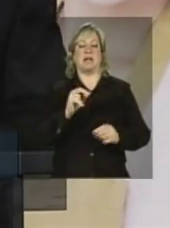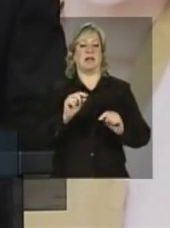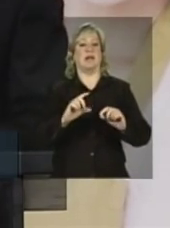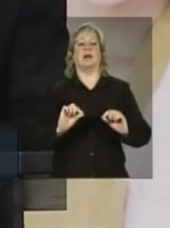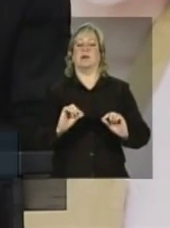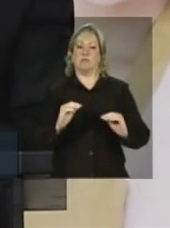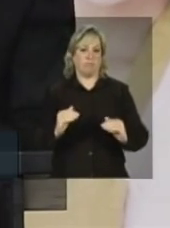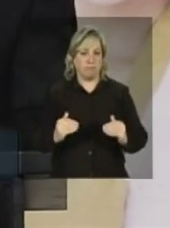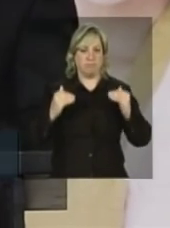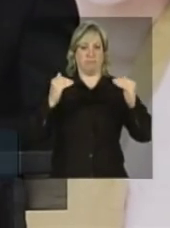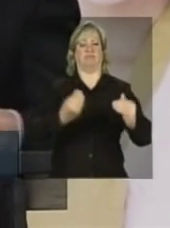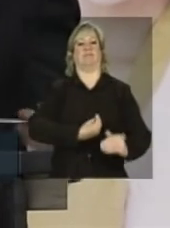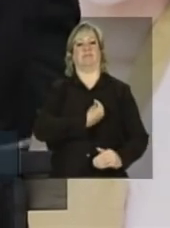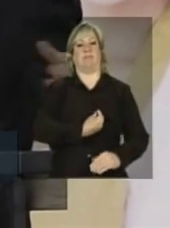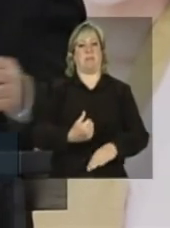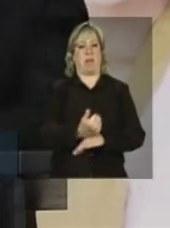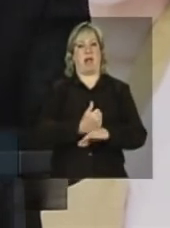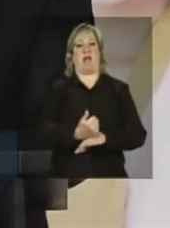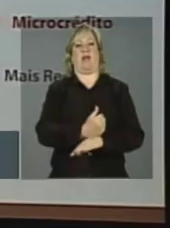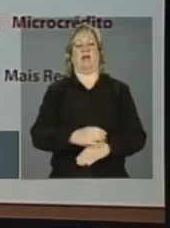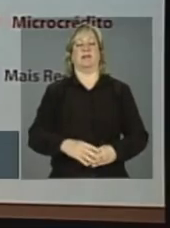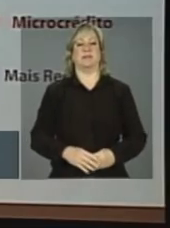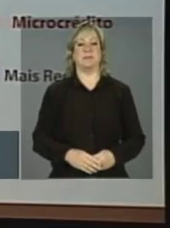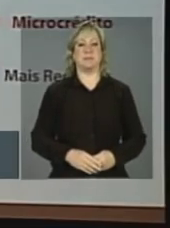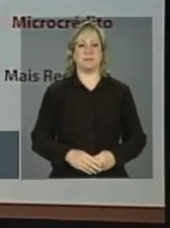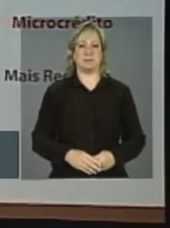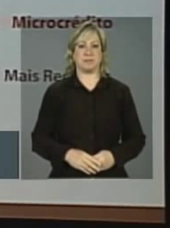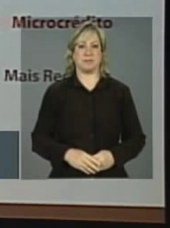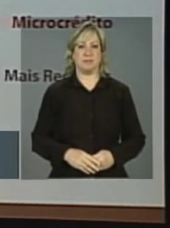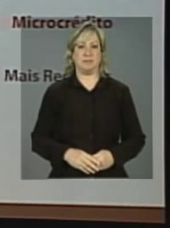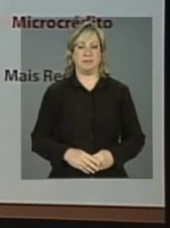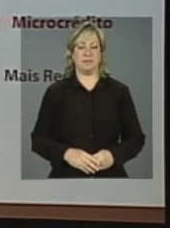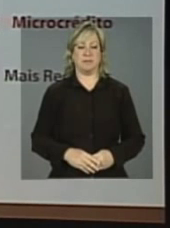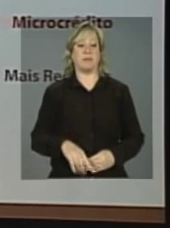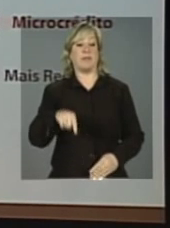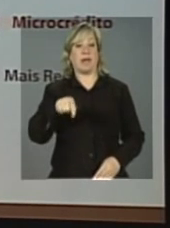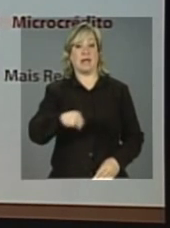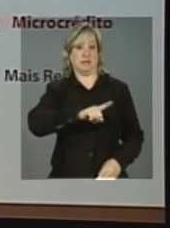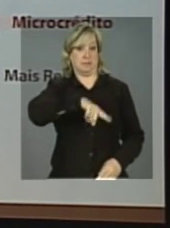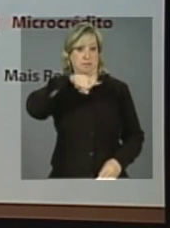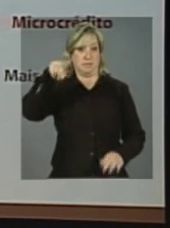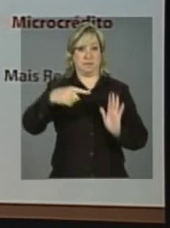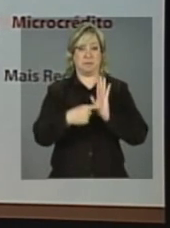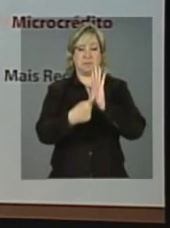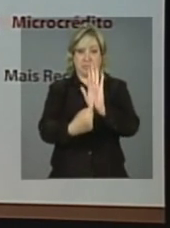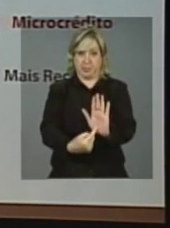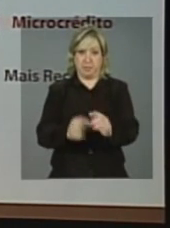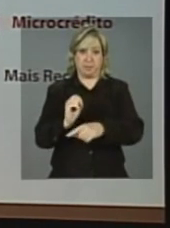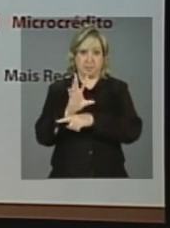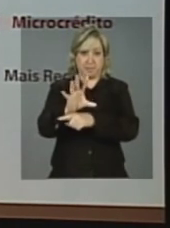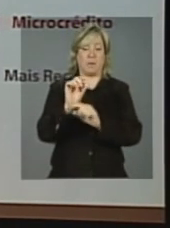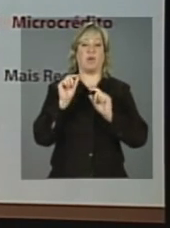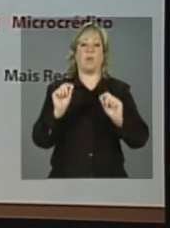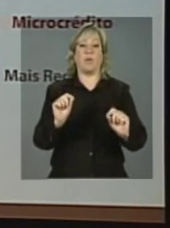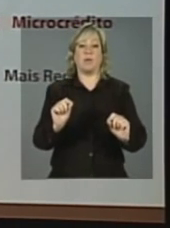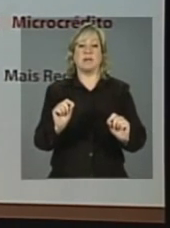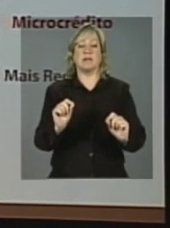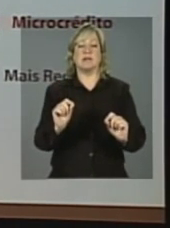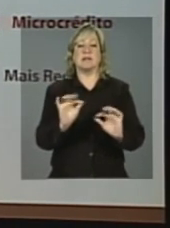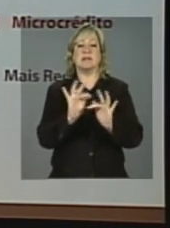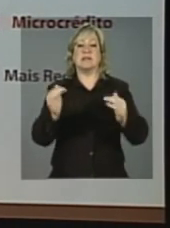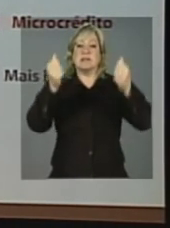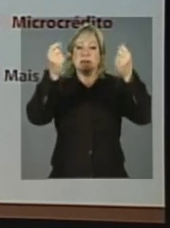melhor. Passa adiante. Esse gráfico, ele sintetiza um pouco as